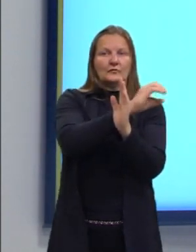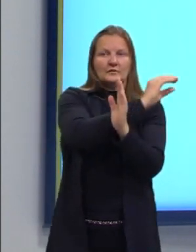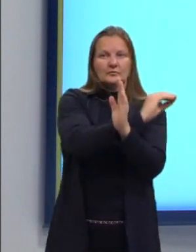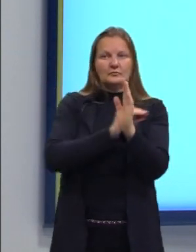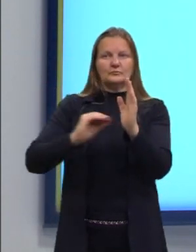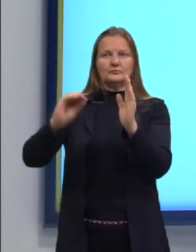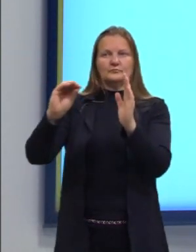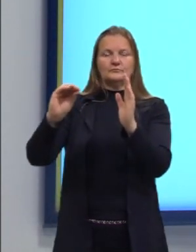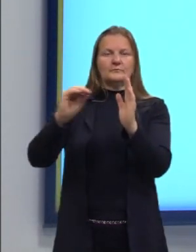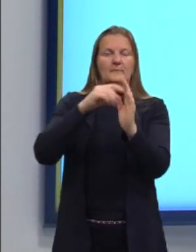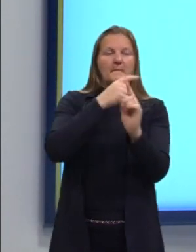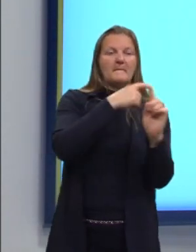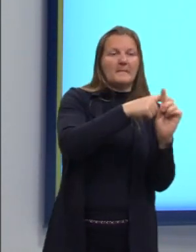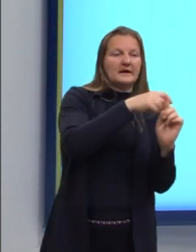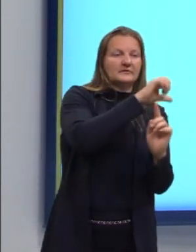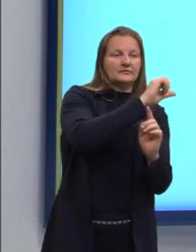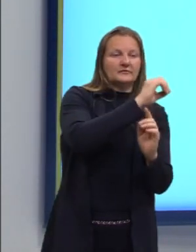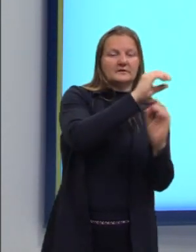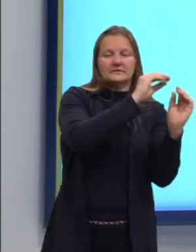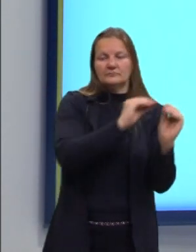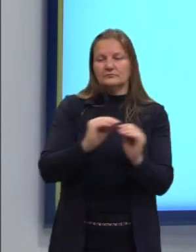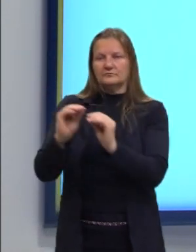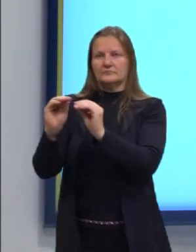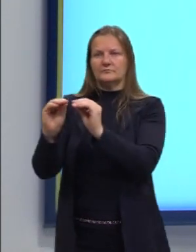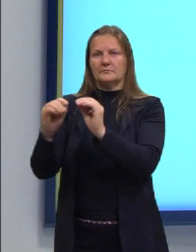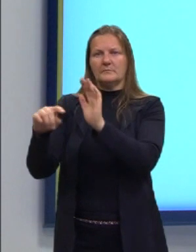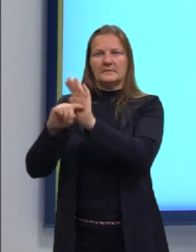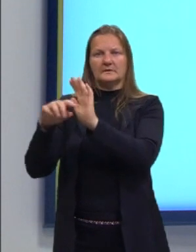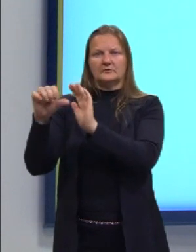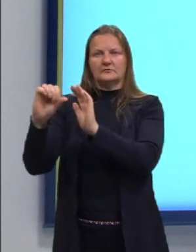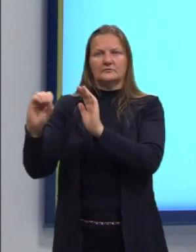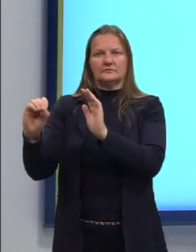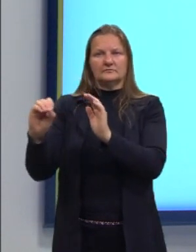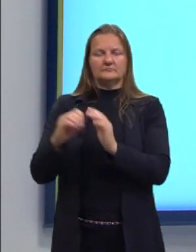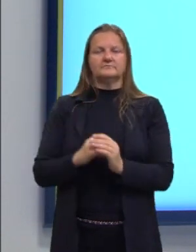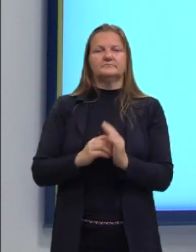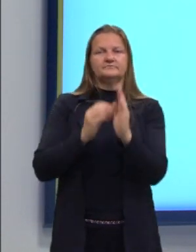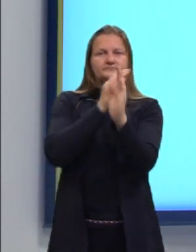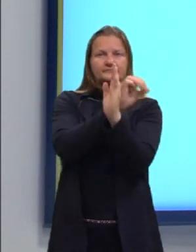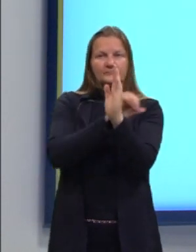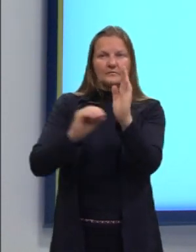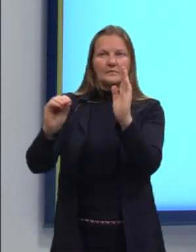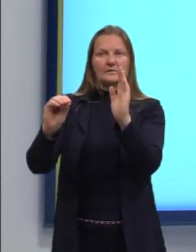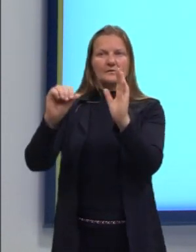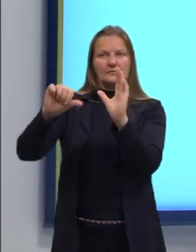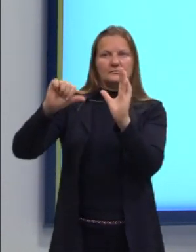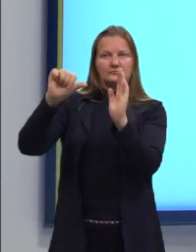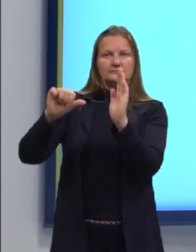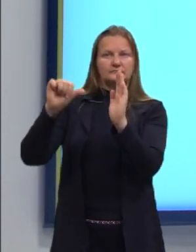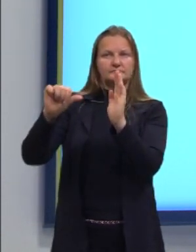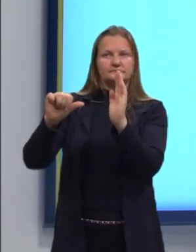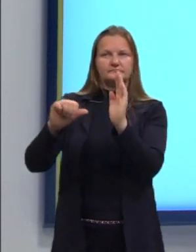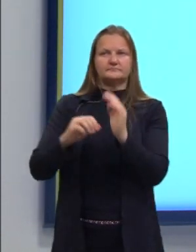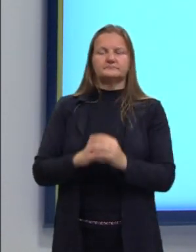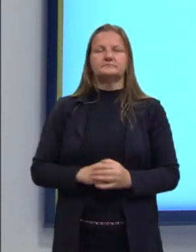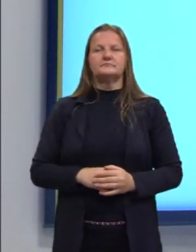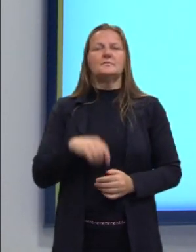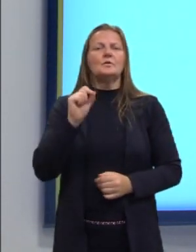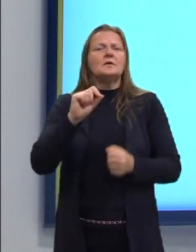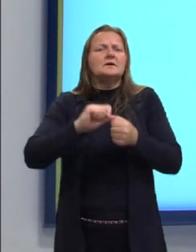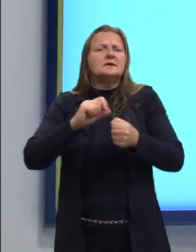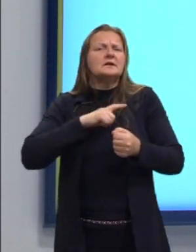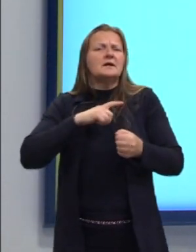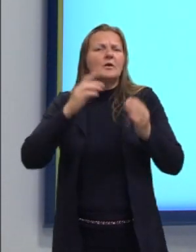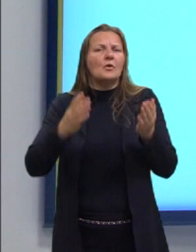lado da igualdade, passei para depois do igual. Então, também trocamos a operação. O que nós